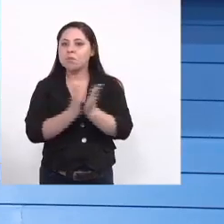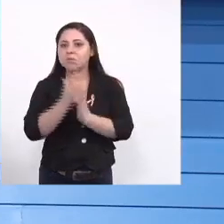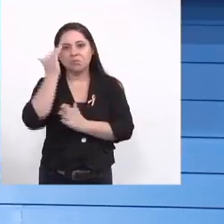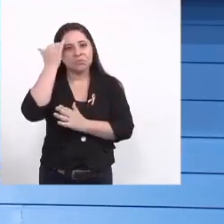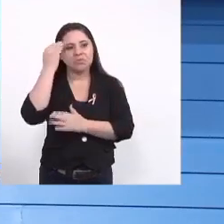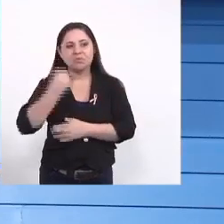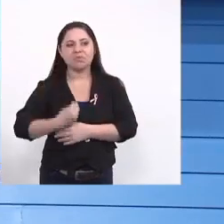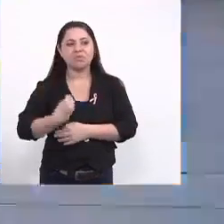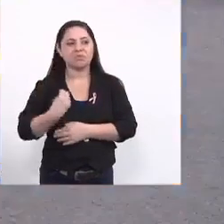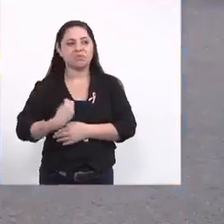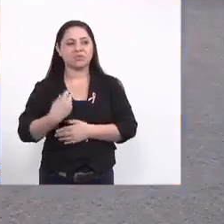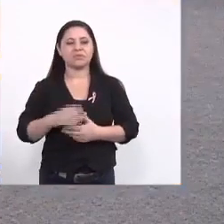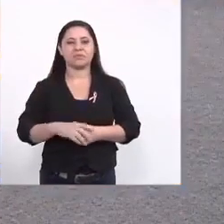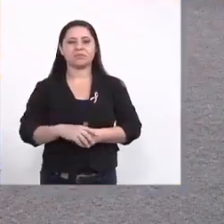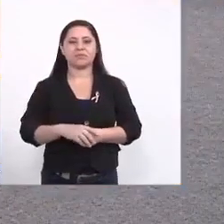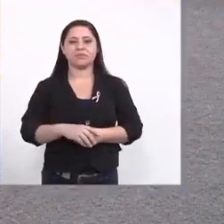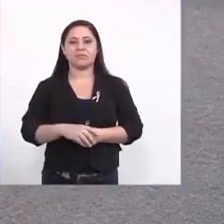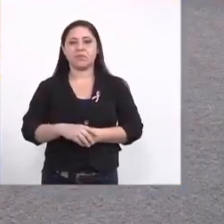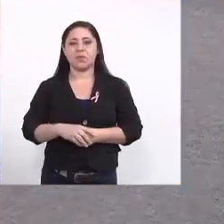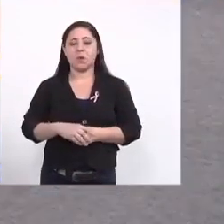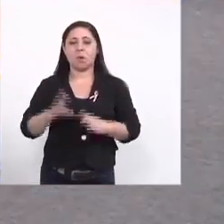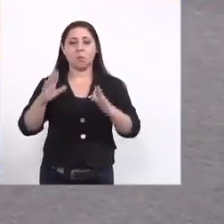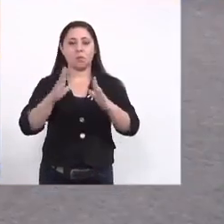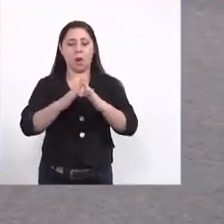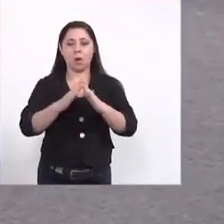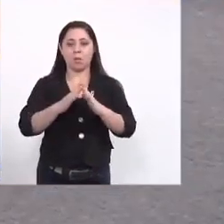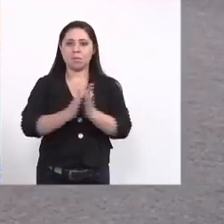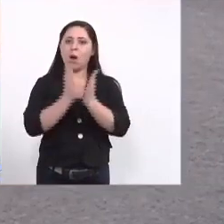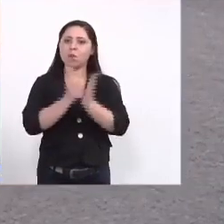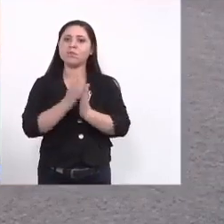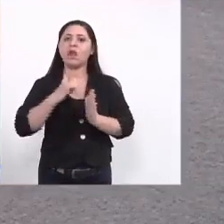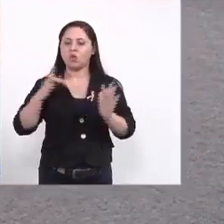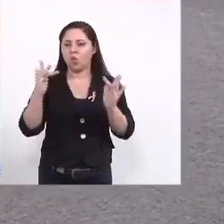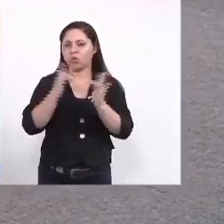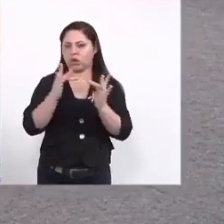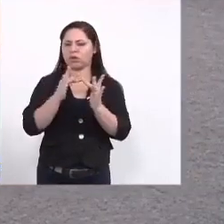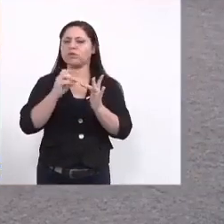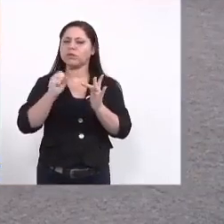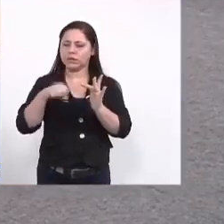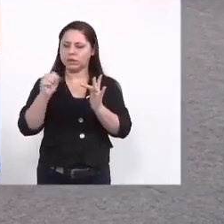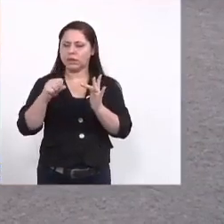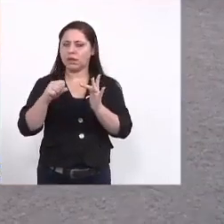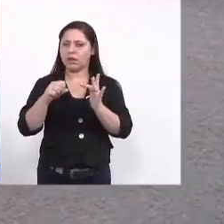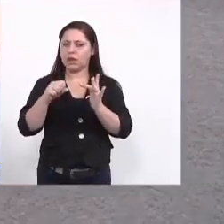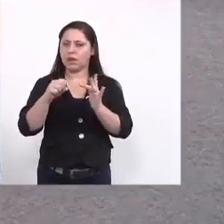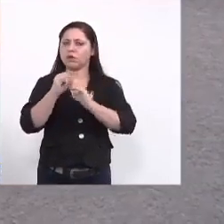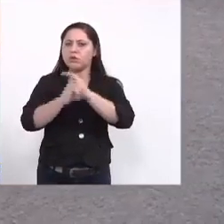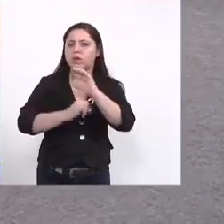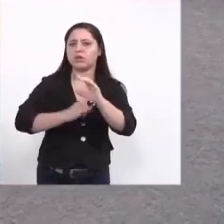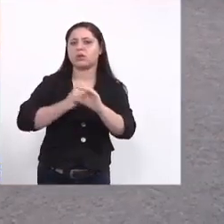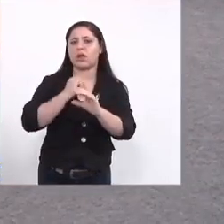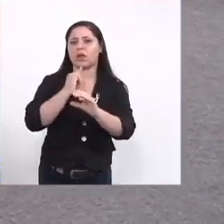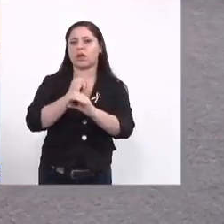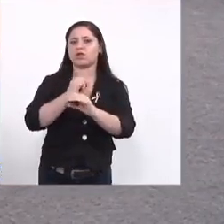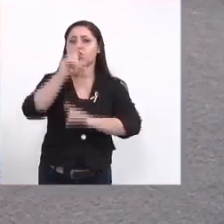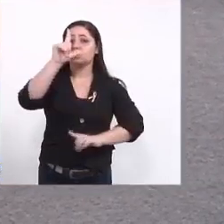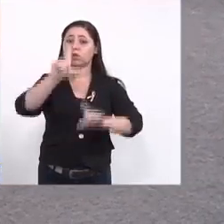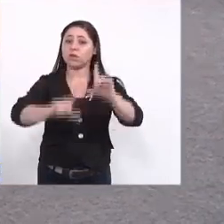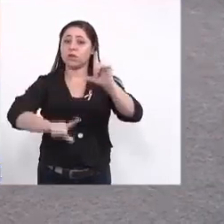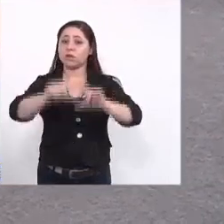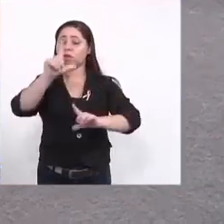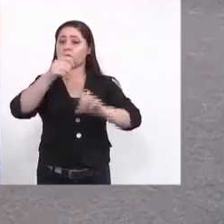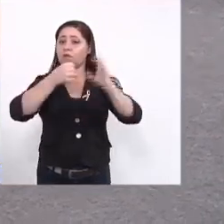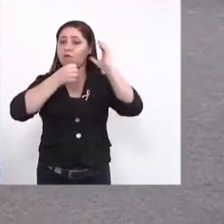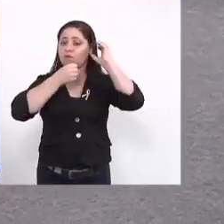a minha periferia ela realmente ela pode ter um contato sim com o meio online com televisão com